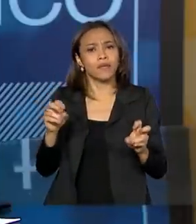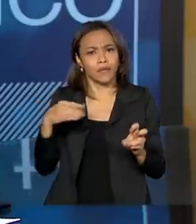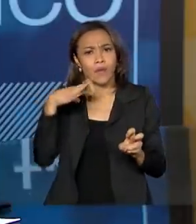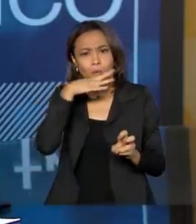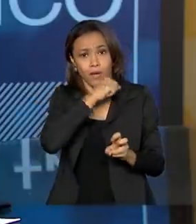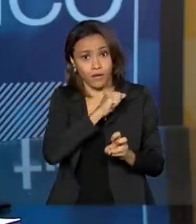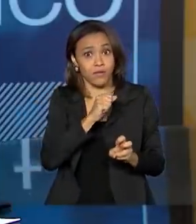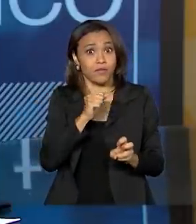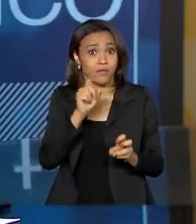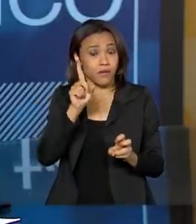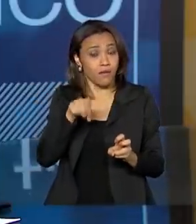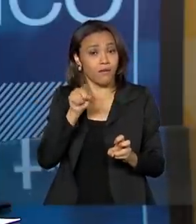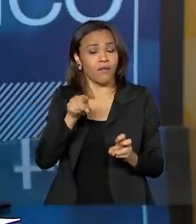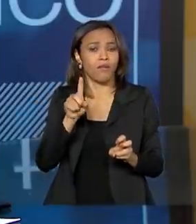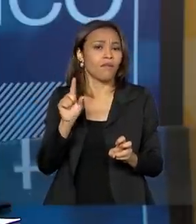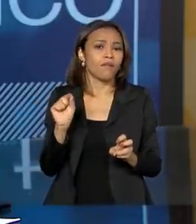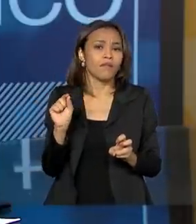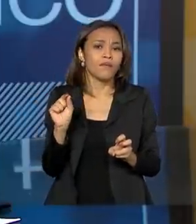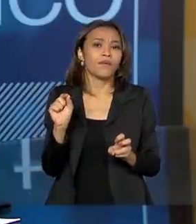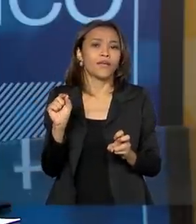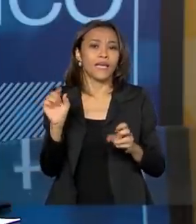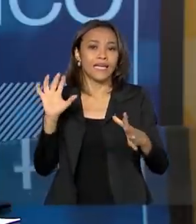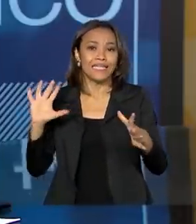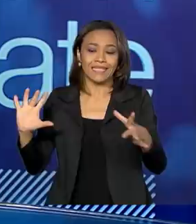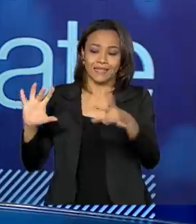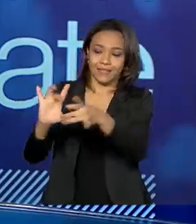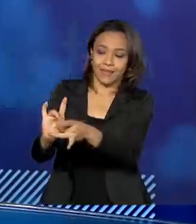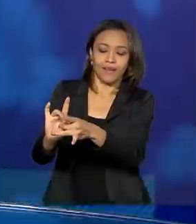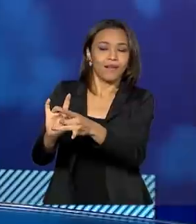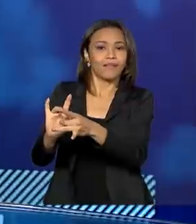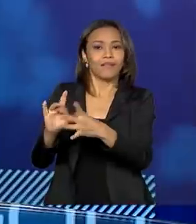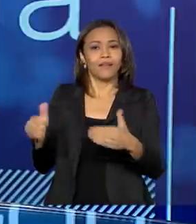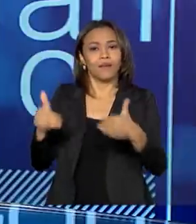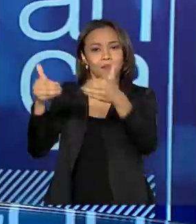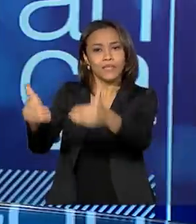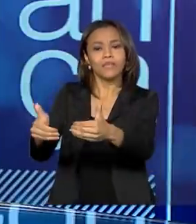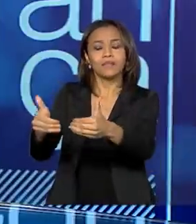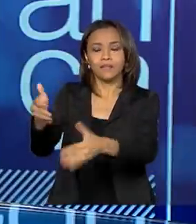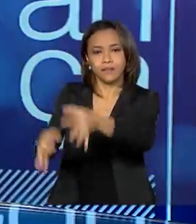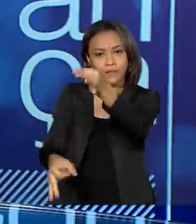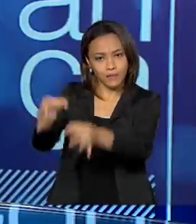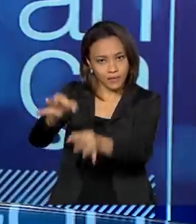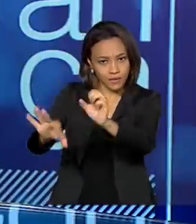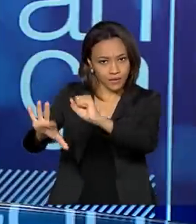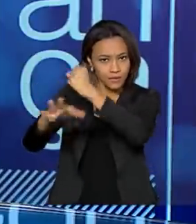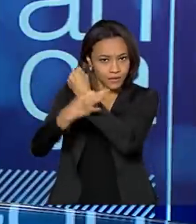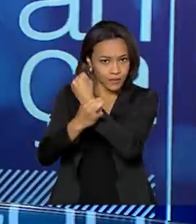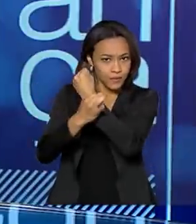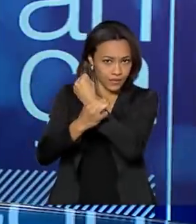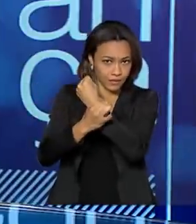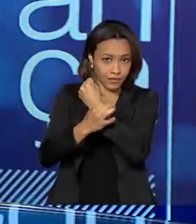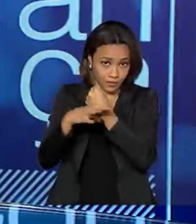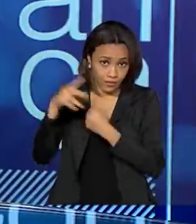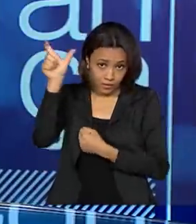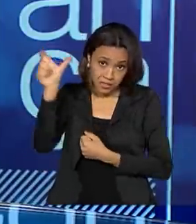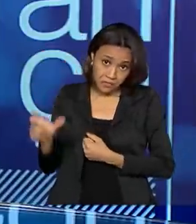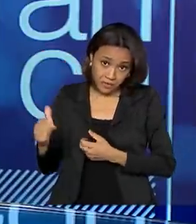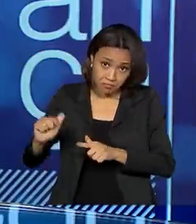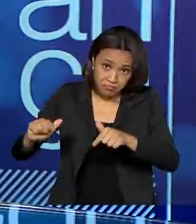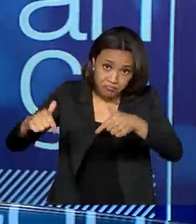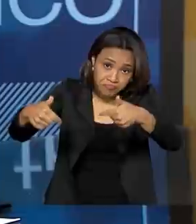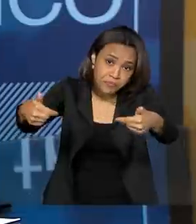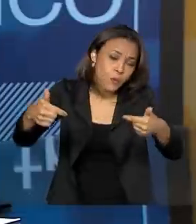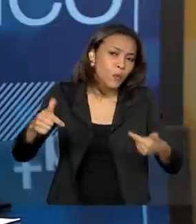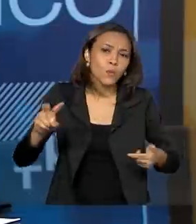conceitual ligado ali ao Ministério da Justiça e Segurança Pública e a essa área do senhor. Que é essa